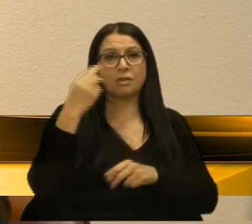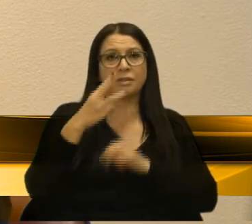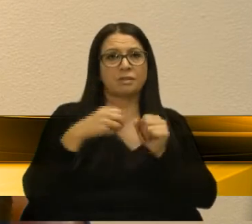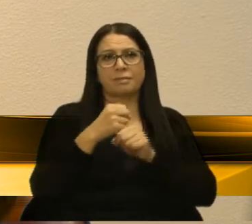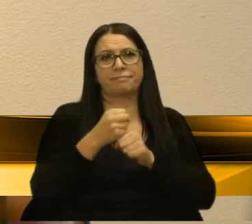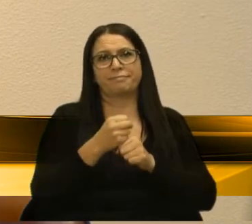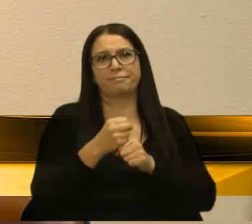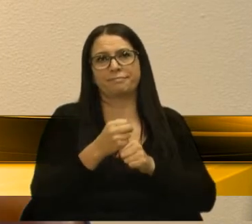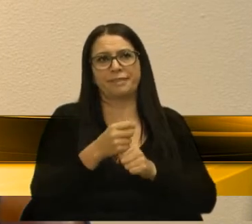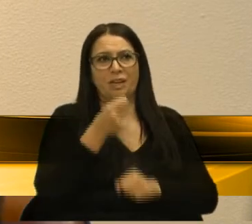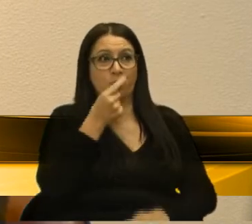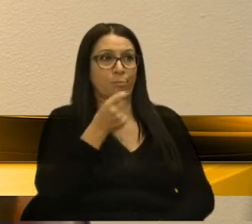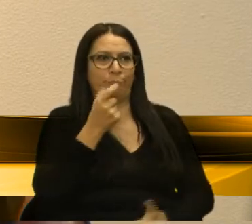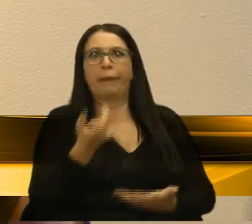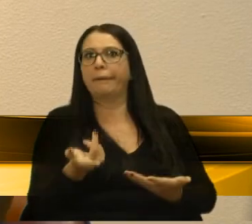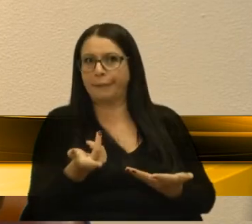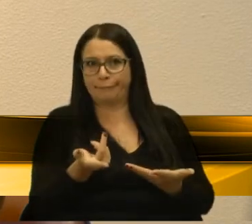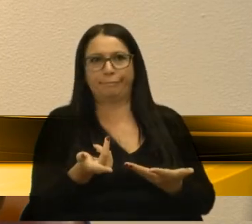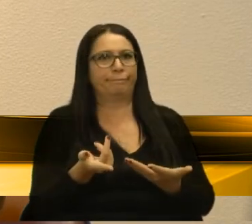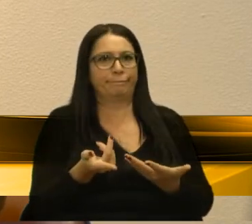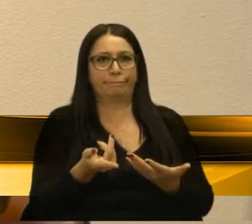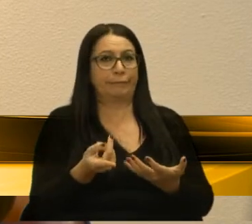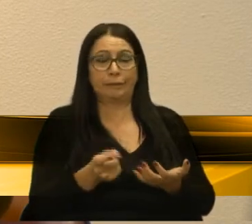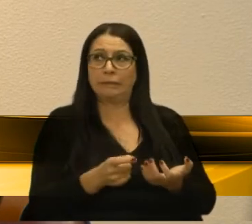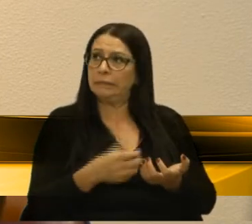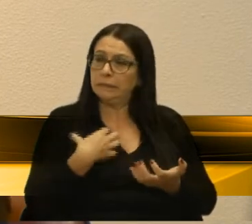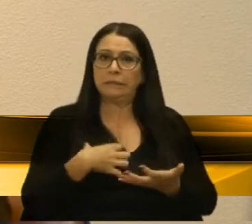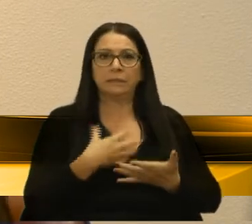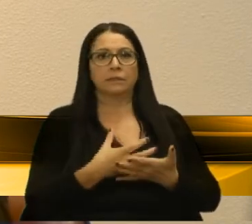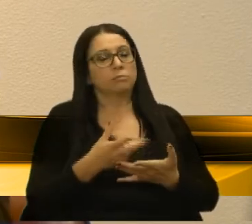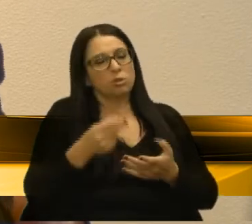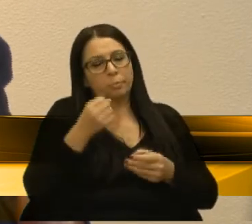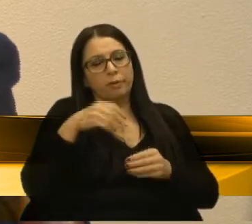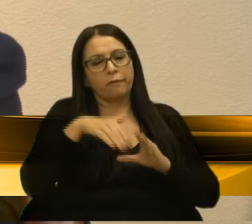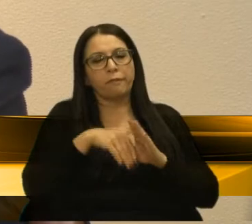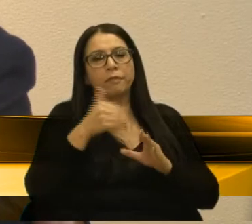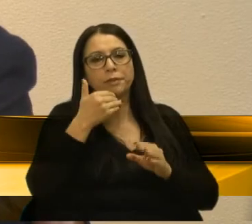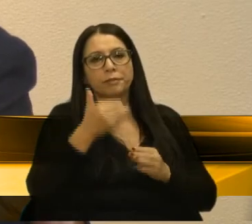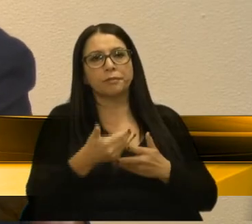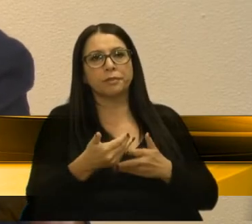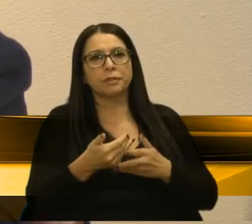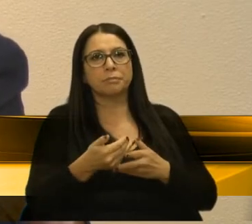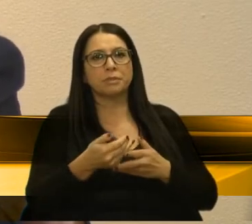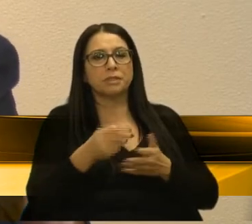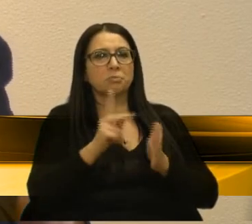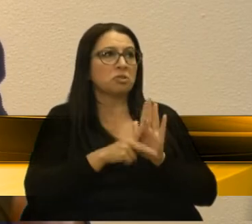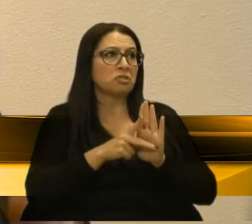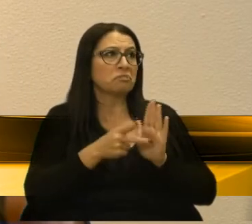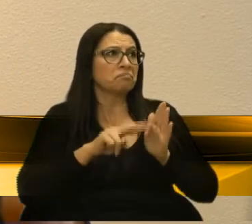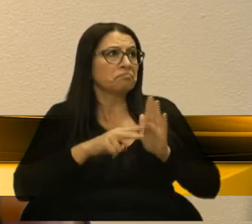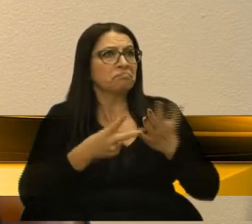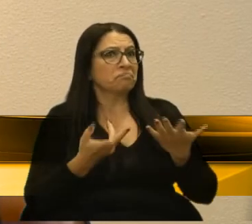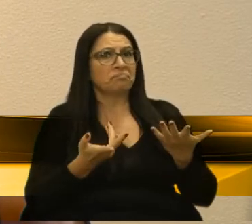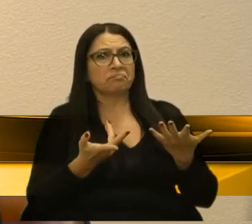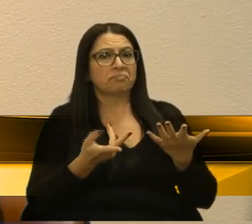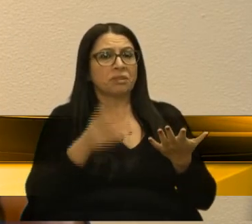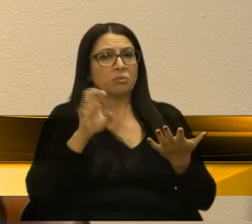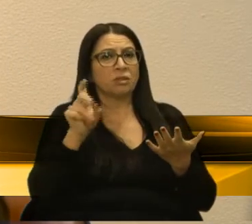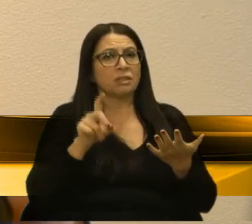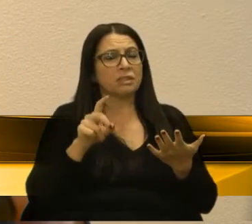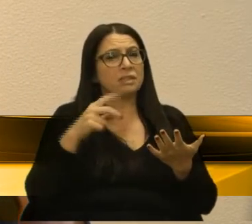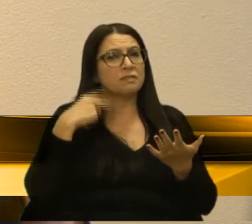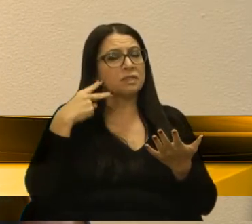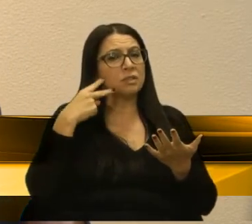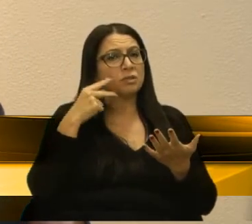Não, chega a ser piada. Chega a ser irritante isso. Mas tudo bem, eu vou votar a favor, mas é um projeto inócuo. Em que o ex-vereador Renato